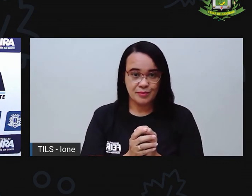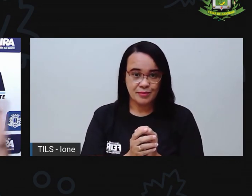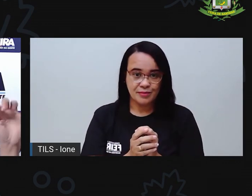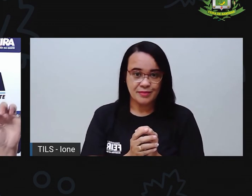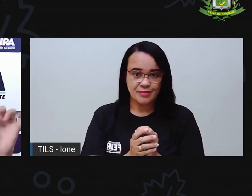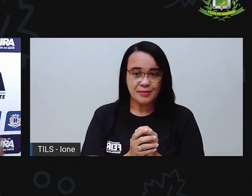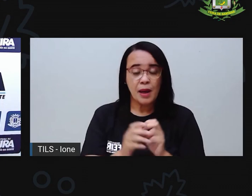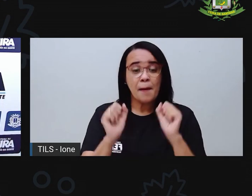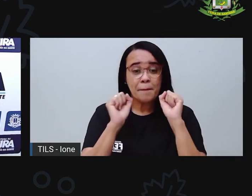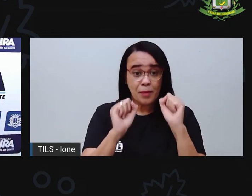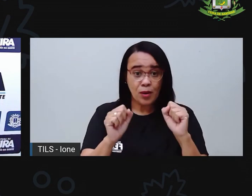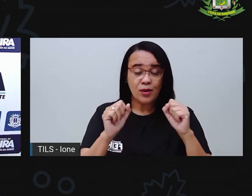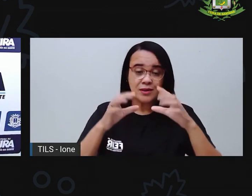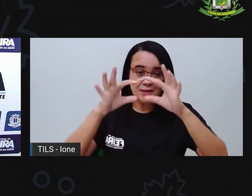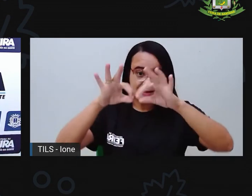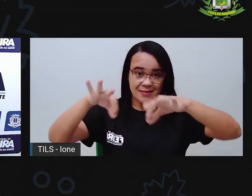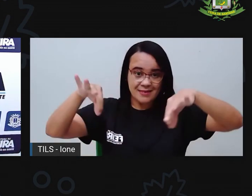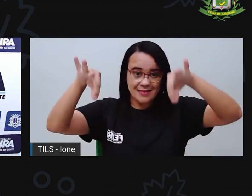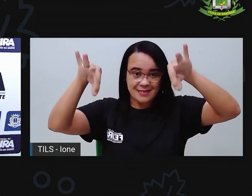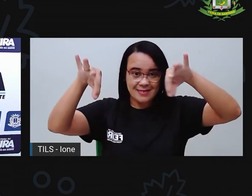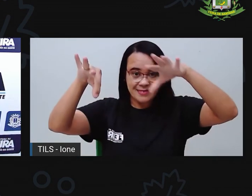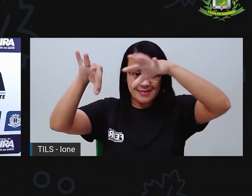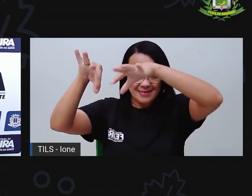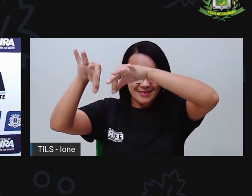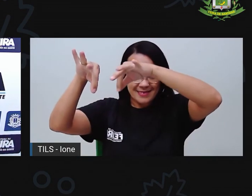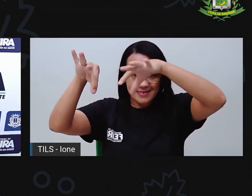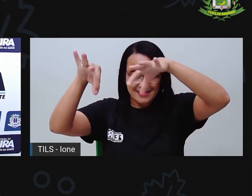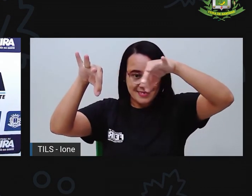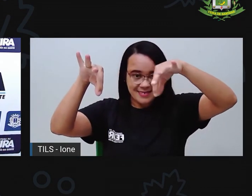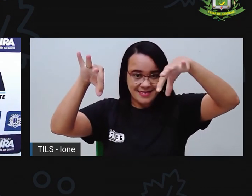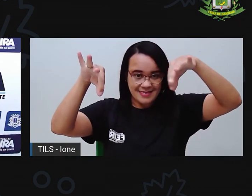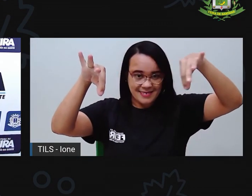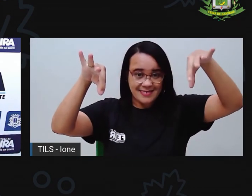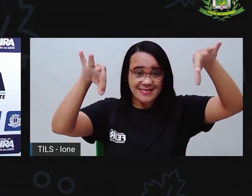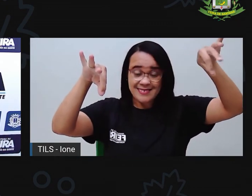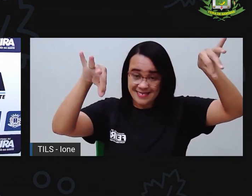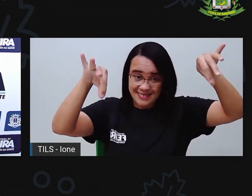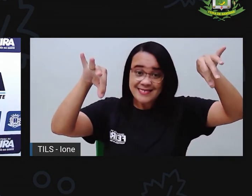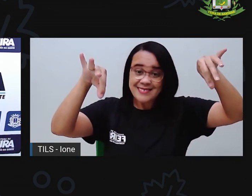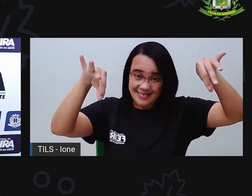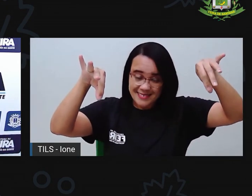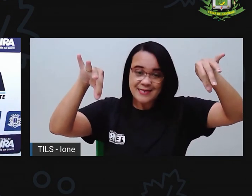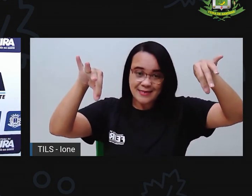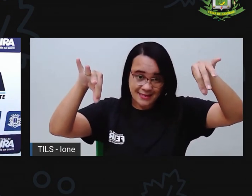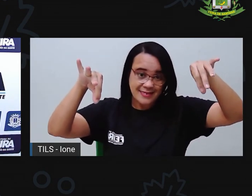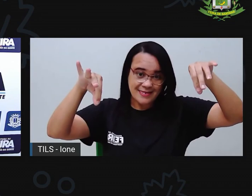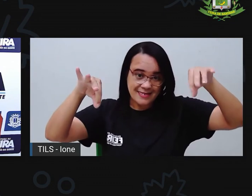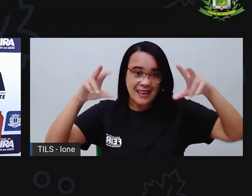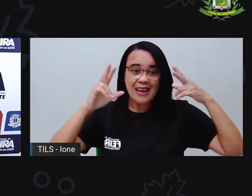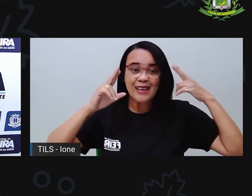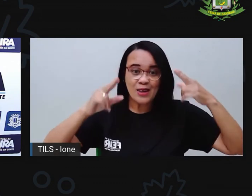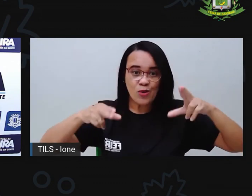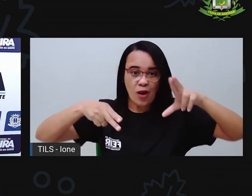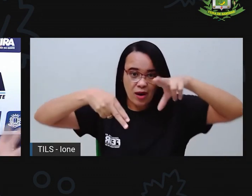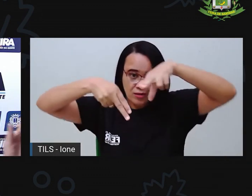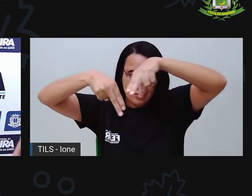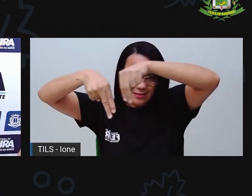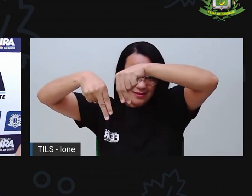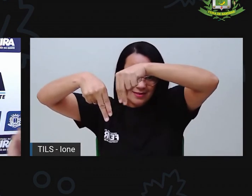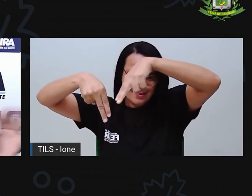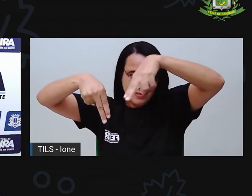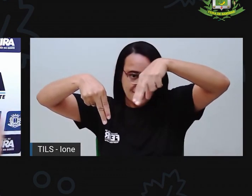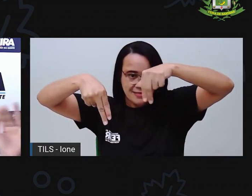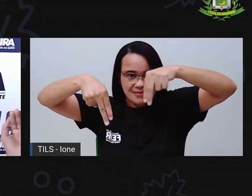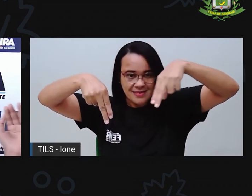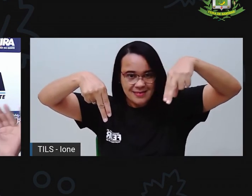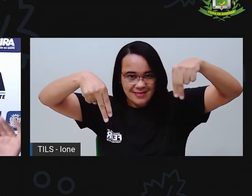um varal, né? Faz um varal, né, uma corda, prende aqui esses cartões no varal, né, e aí você deixa